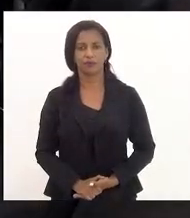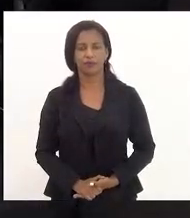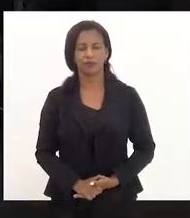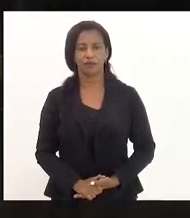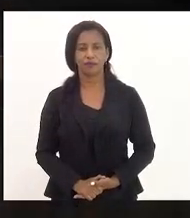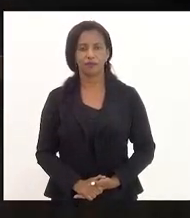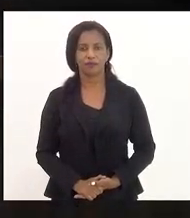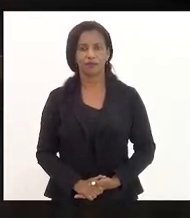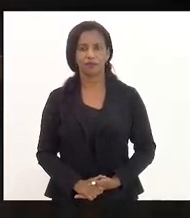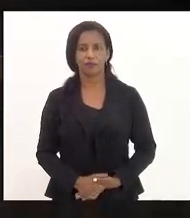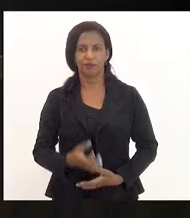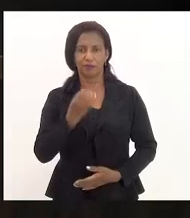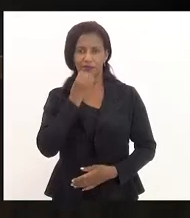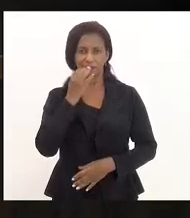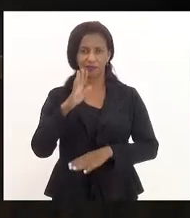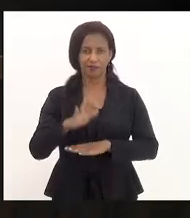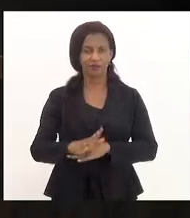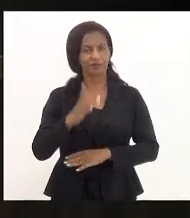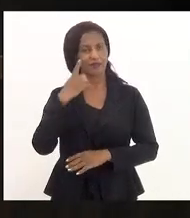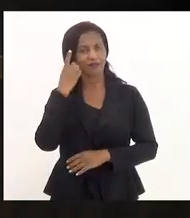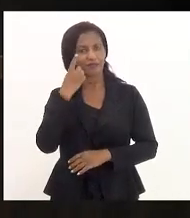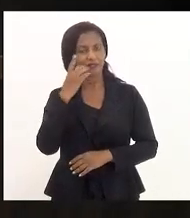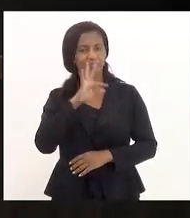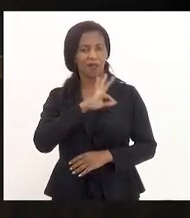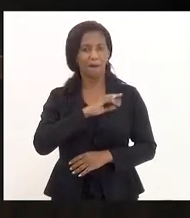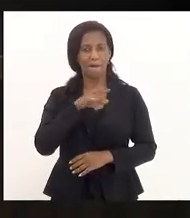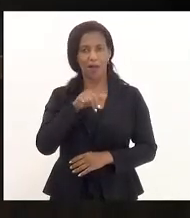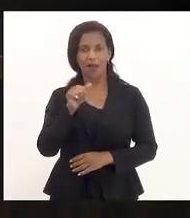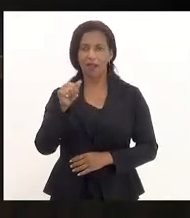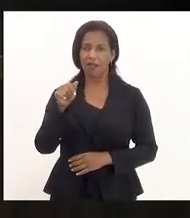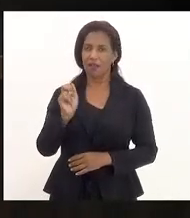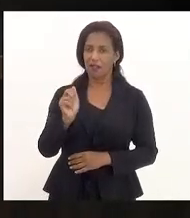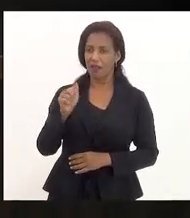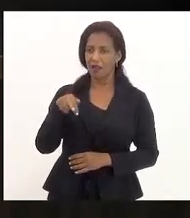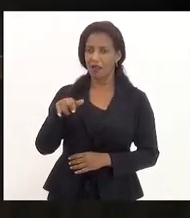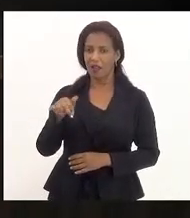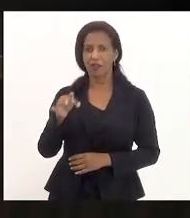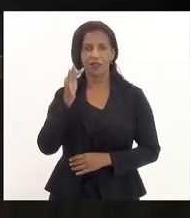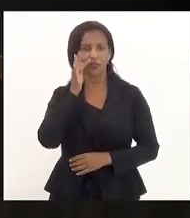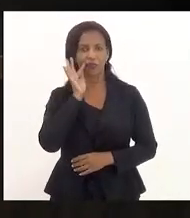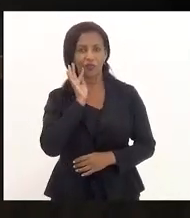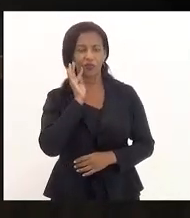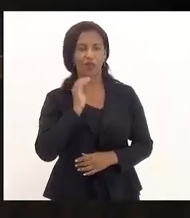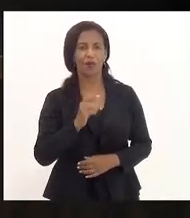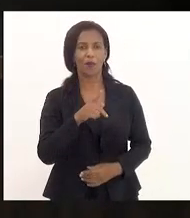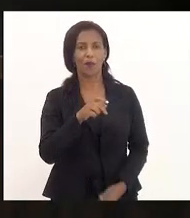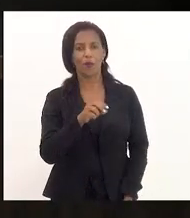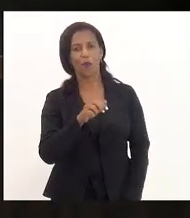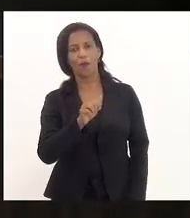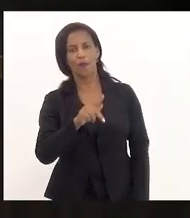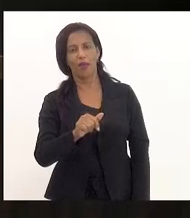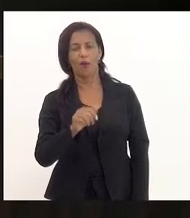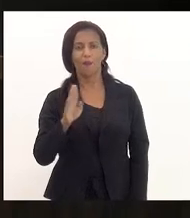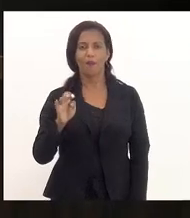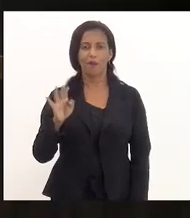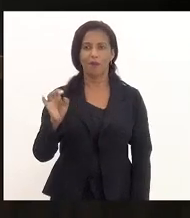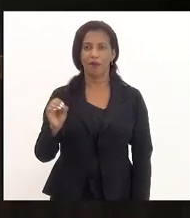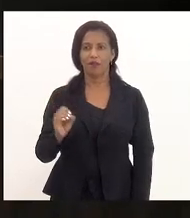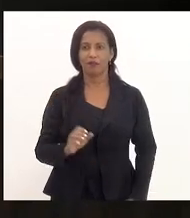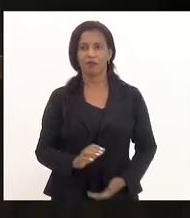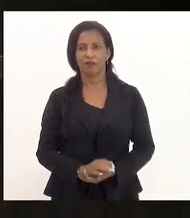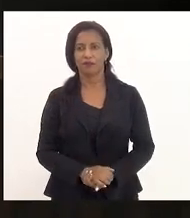Boa tarde, deputada Marta, Anderson, Flávio, Paul Bell, Bebetão,